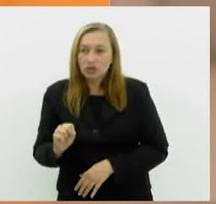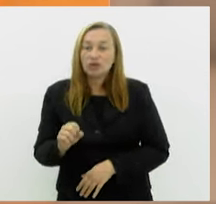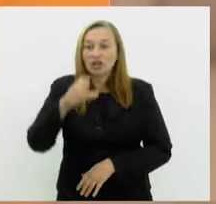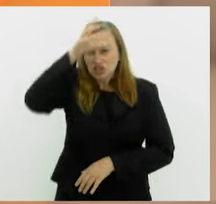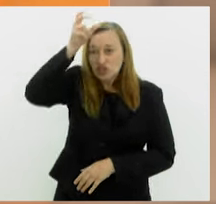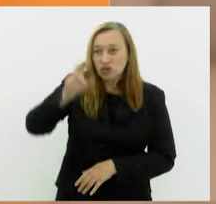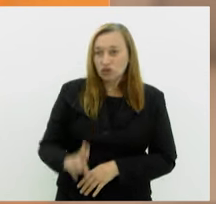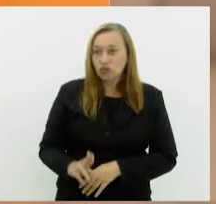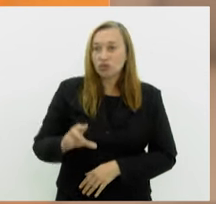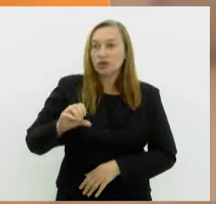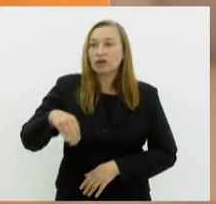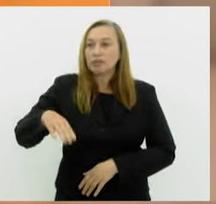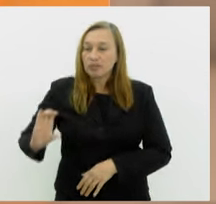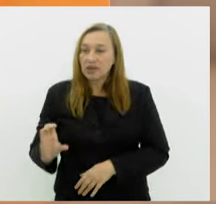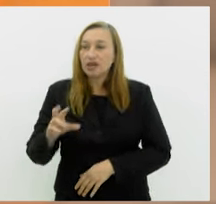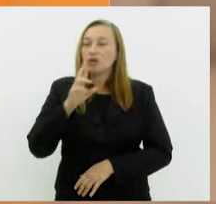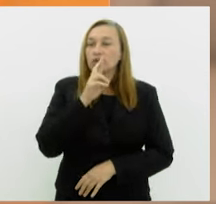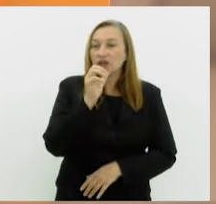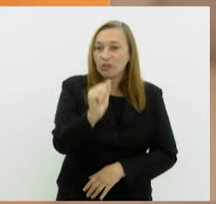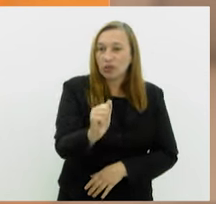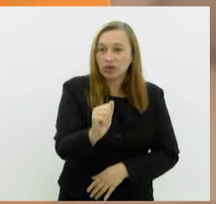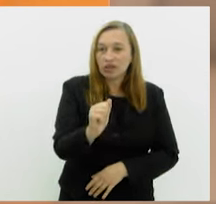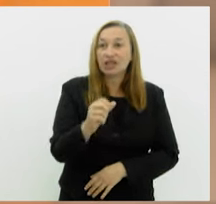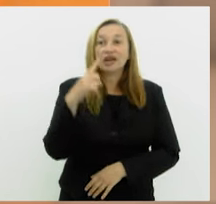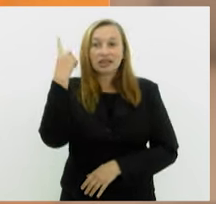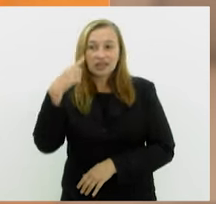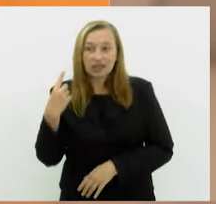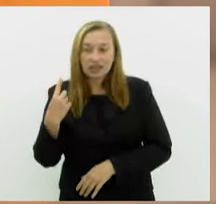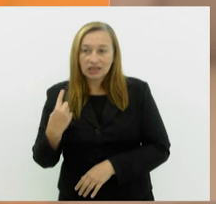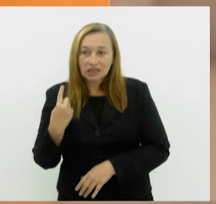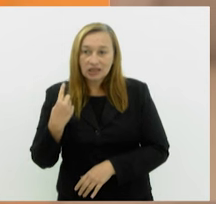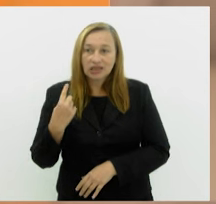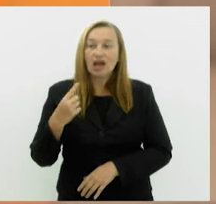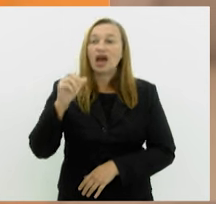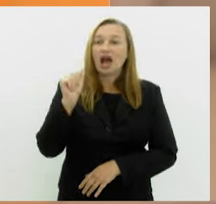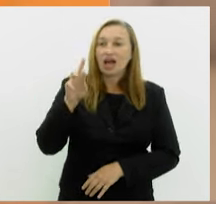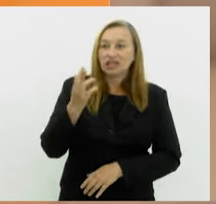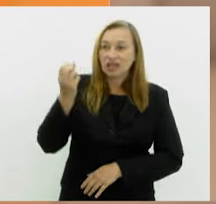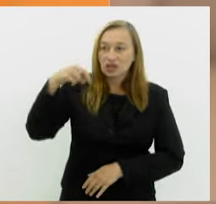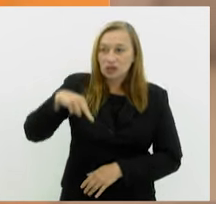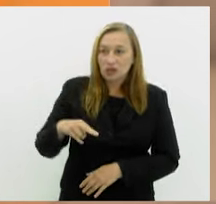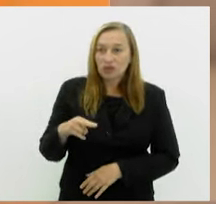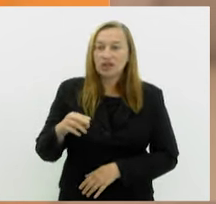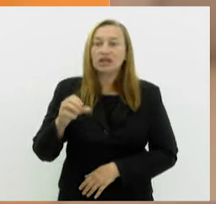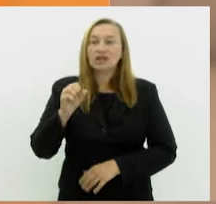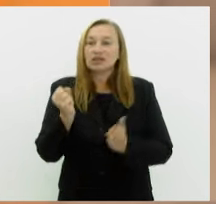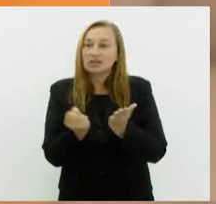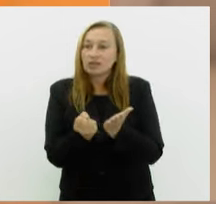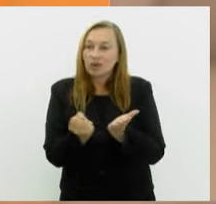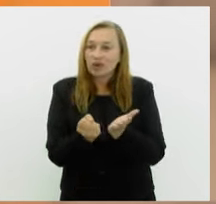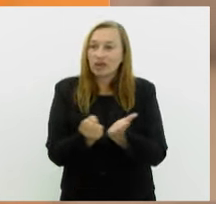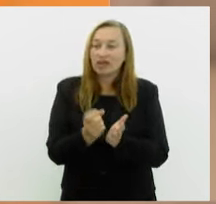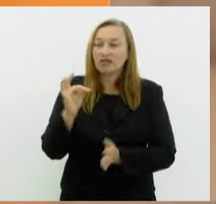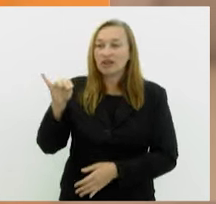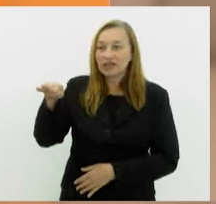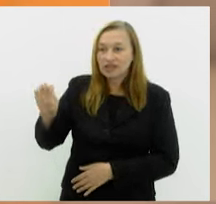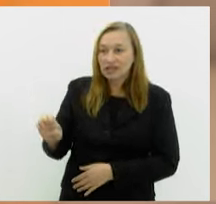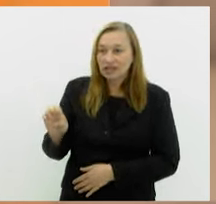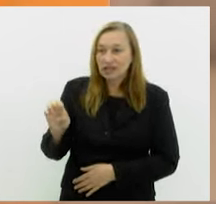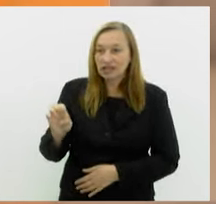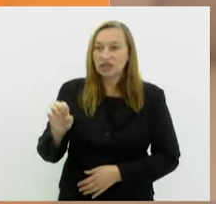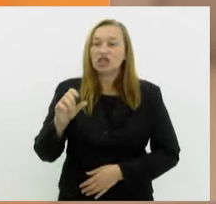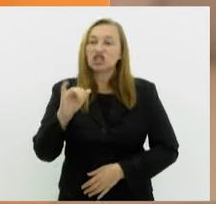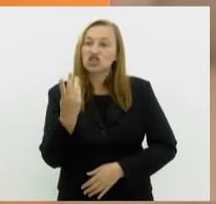Tia Ju, Carlos Mink, Rodrigo Amorim, Dani Monteiro, Anderson Moraes, Samuel Malafaia, Franciane Mota,